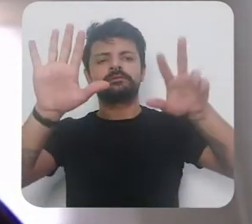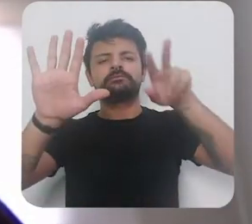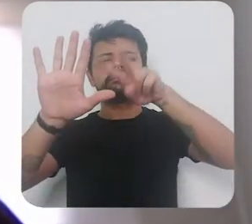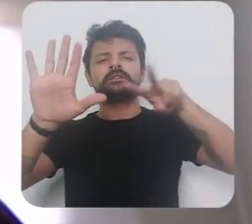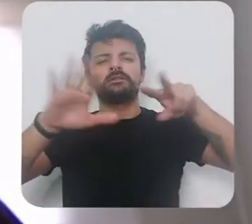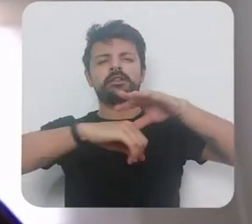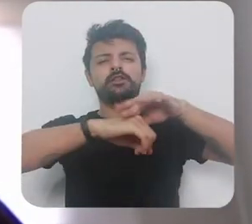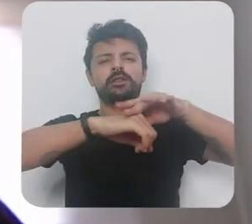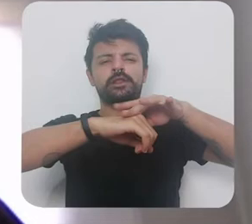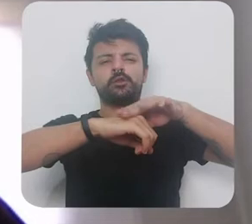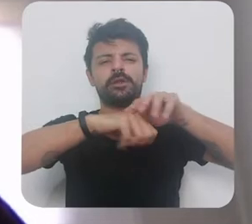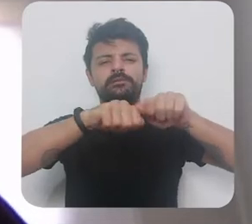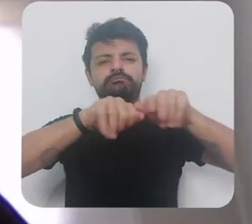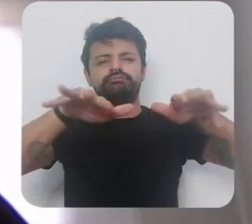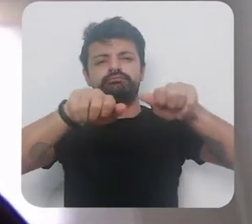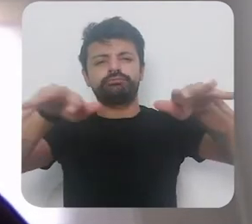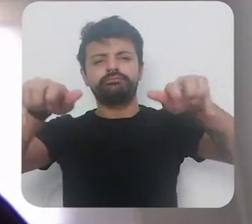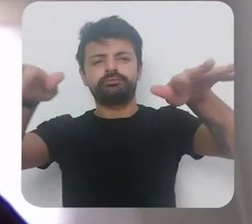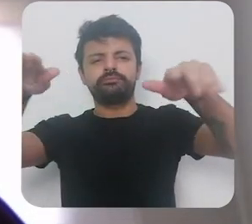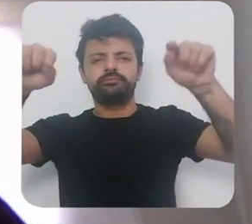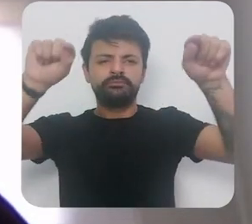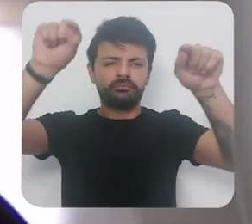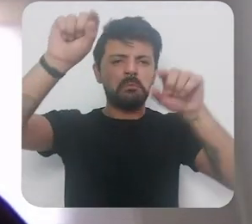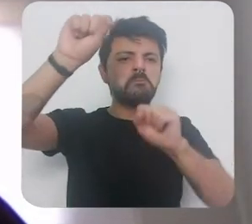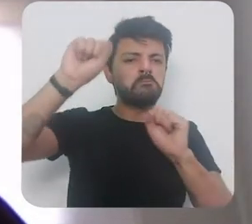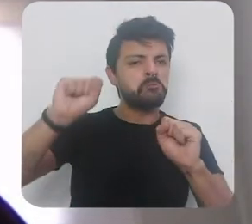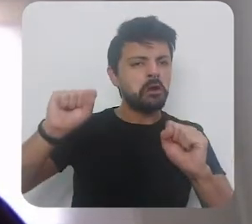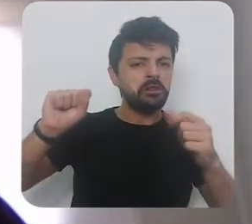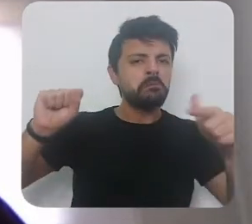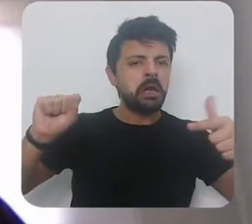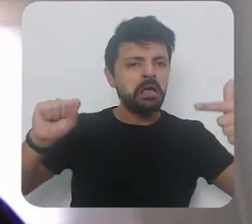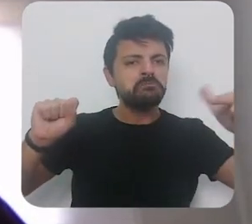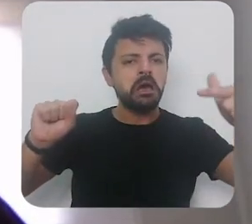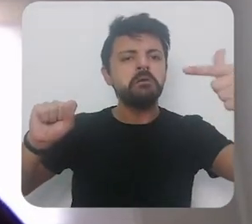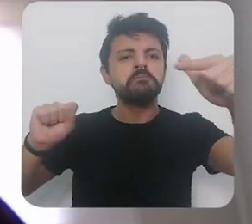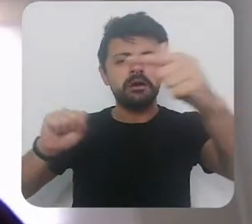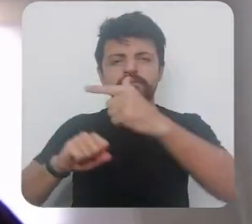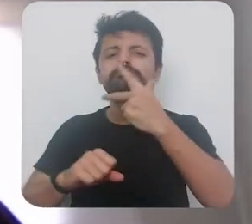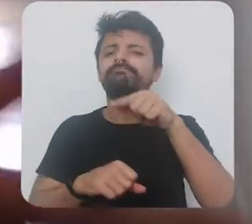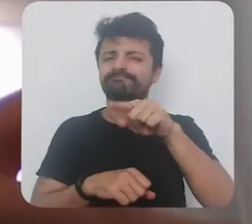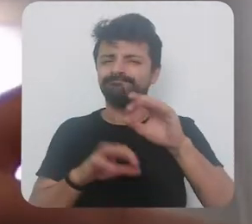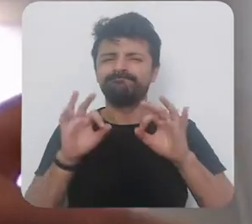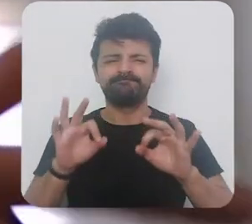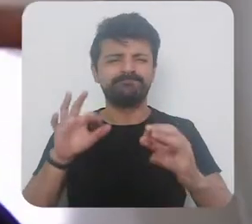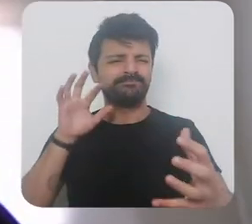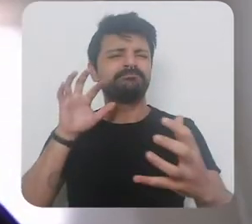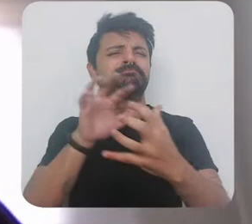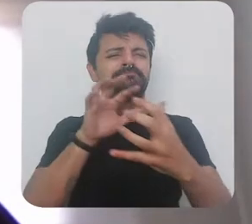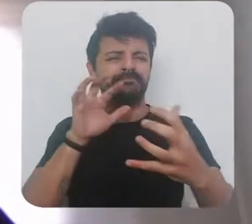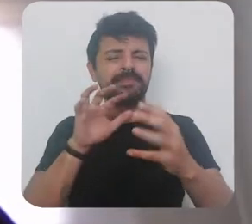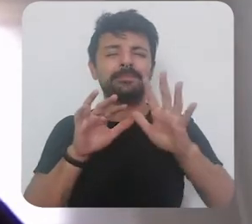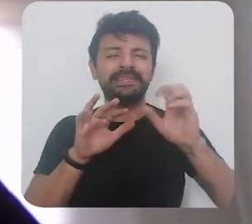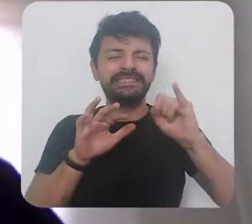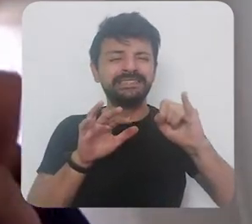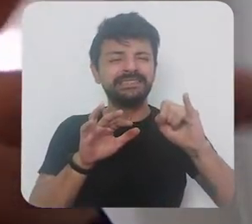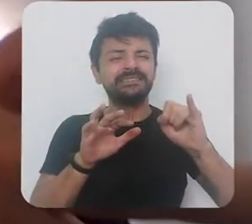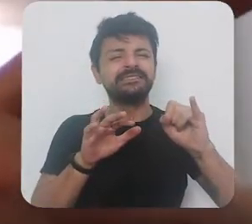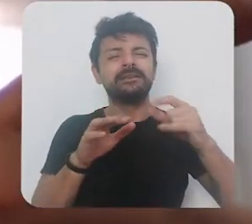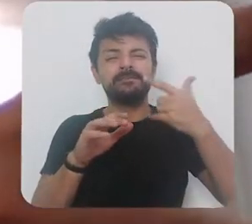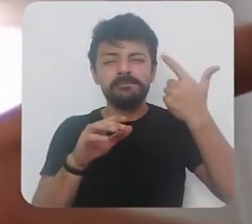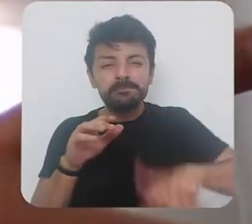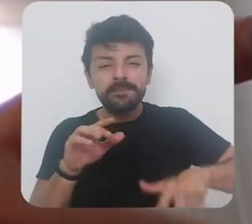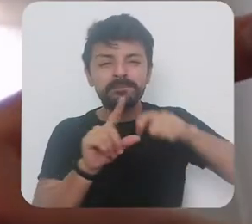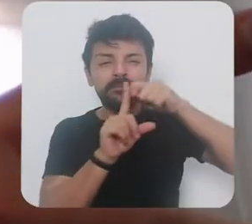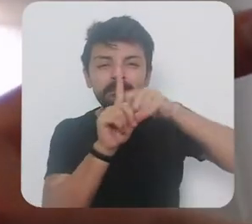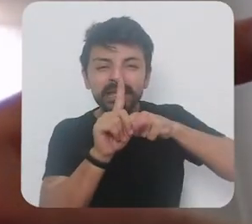acordo com cenários epidemiológicos é possível que seja mais com certeza esse impacto se